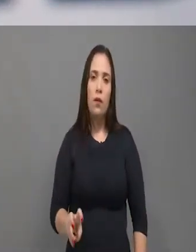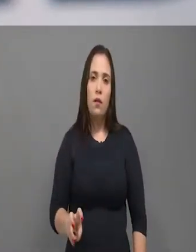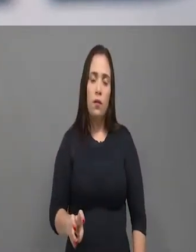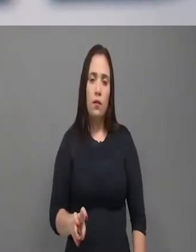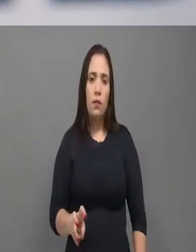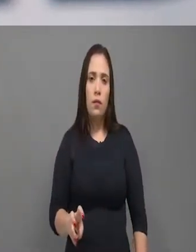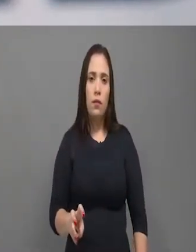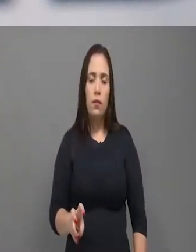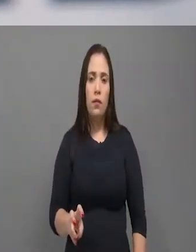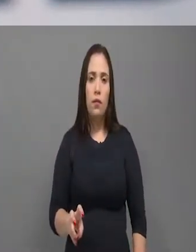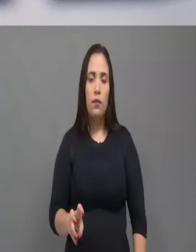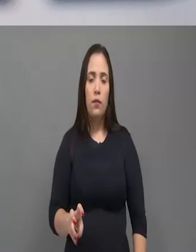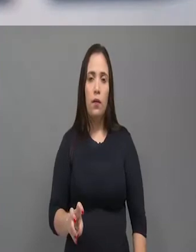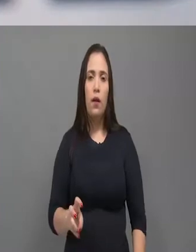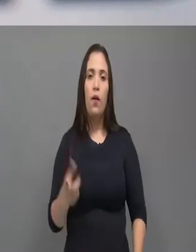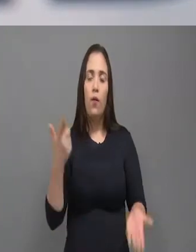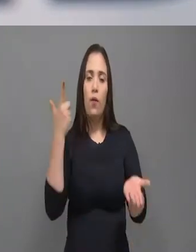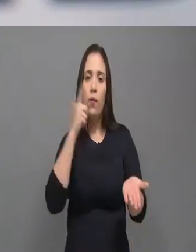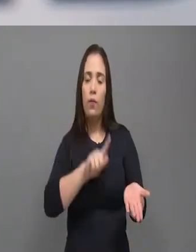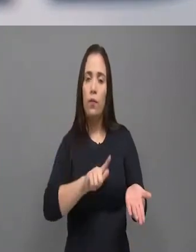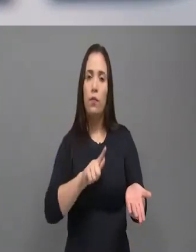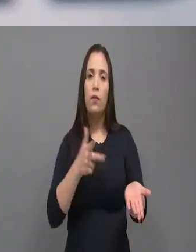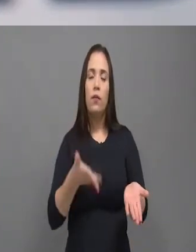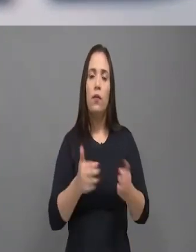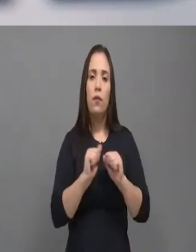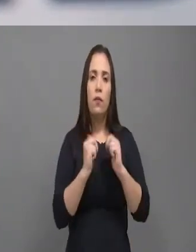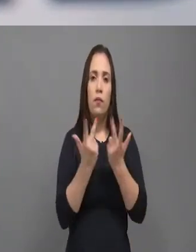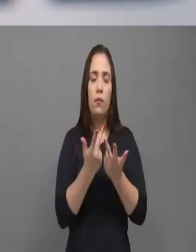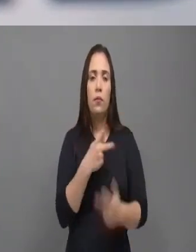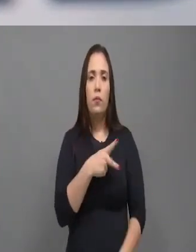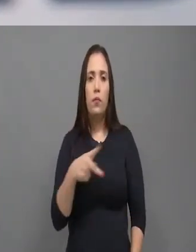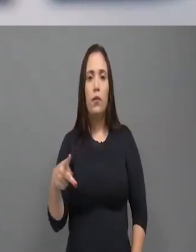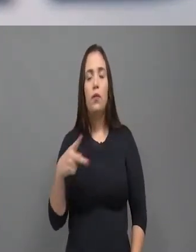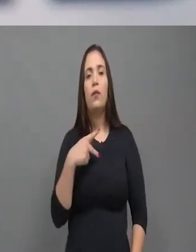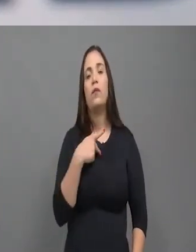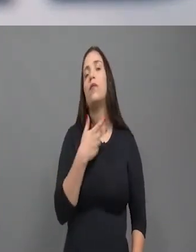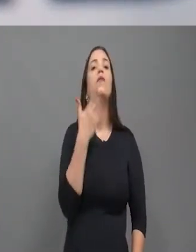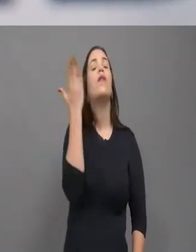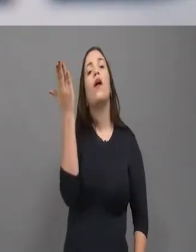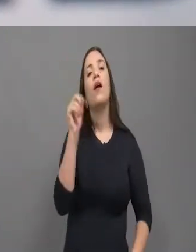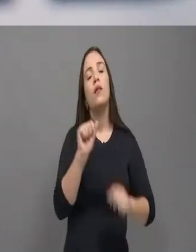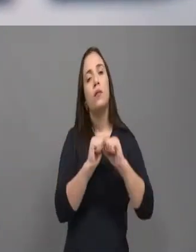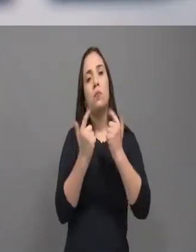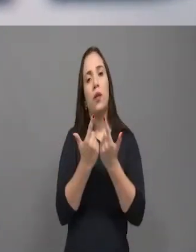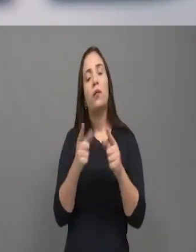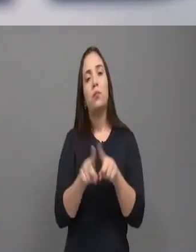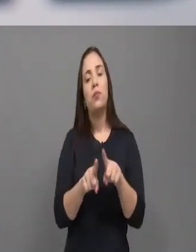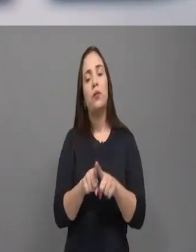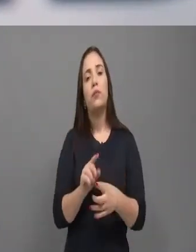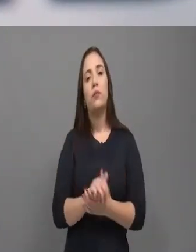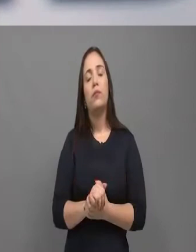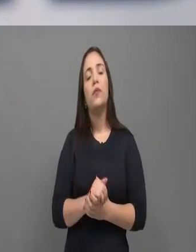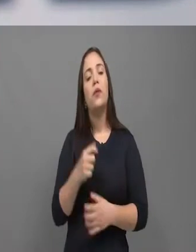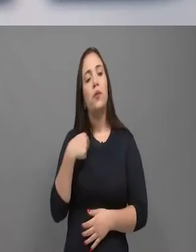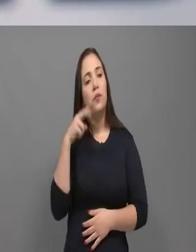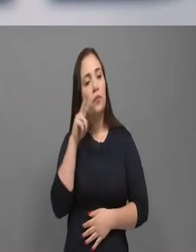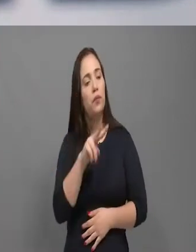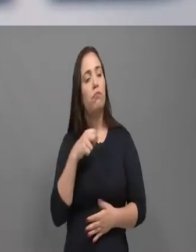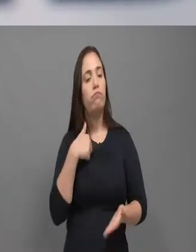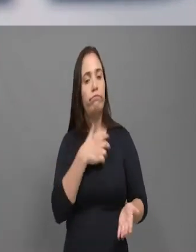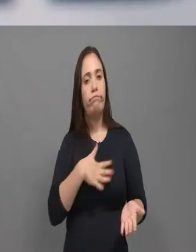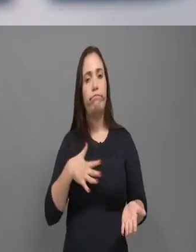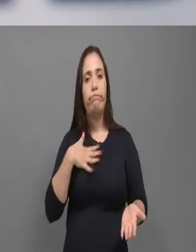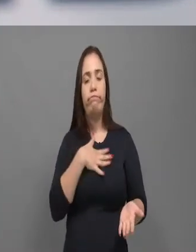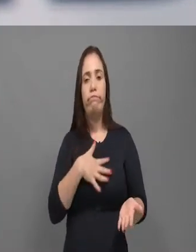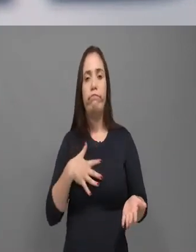redes sociais, ela representa hoje uma... A verdade, em parte, é como eu digo,